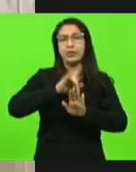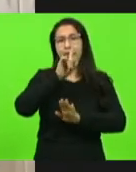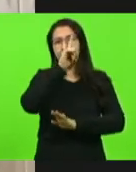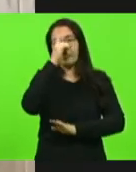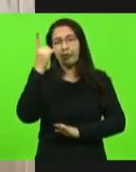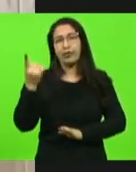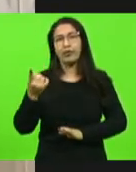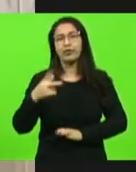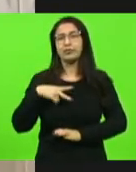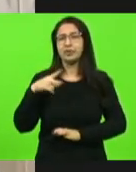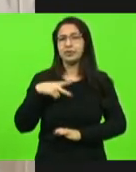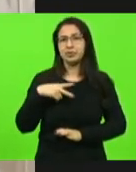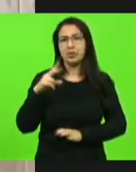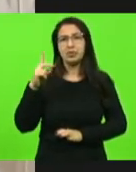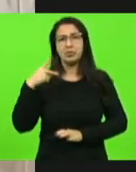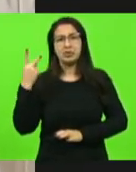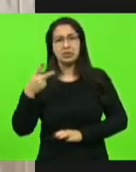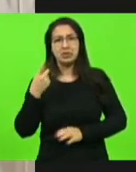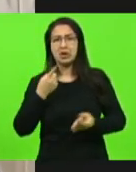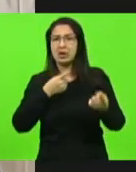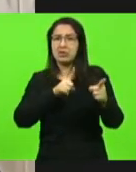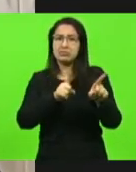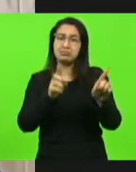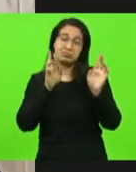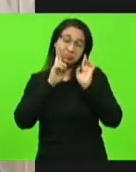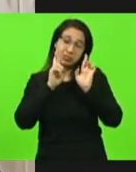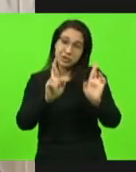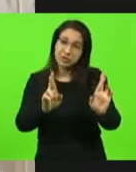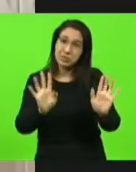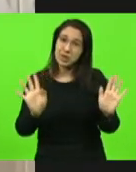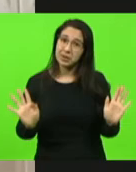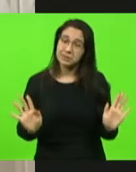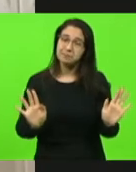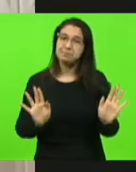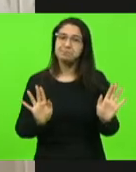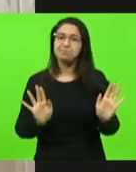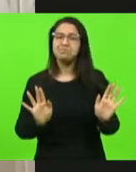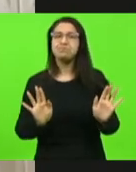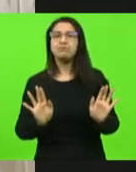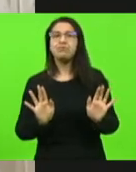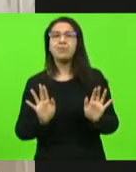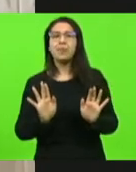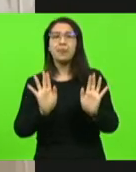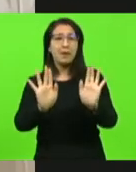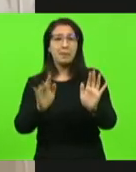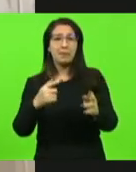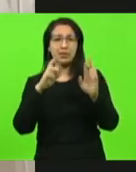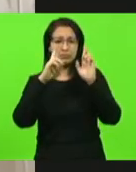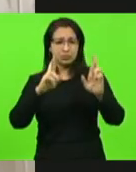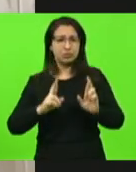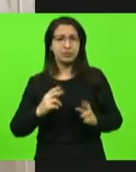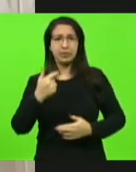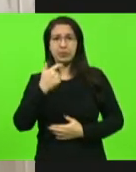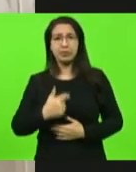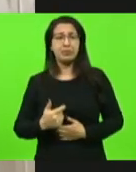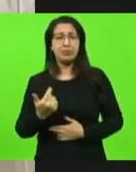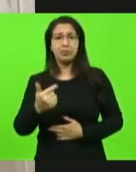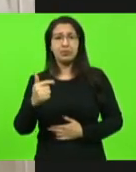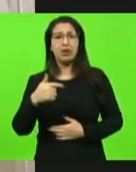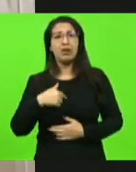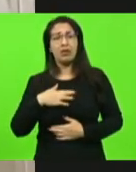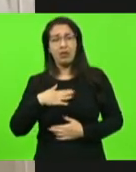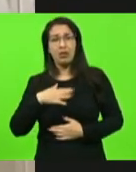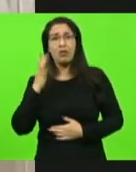situação, eu respeito isso aí. E não está sendo feito isso comigo, eu estou me sentindo prejudicado.